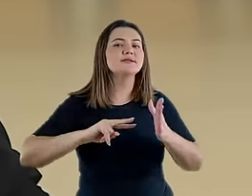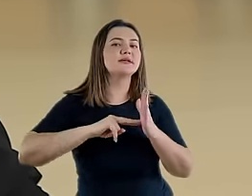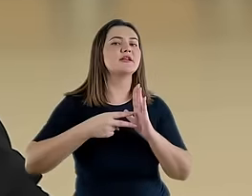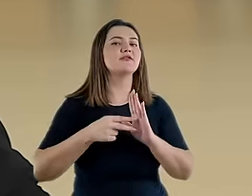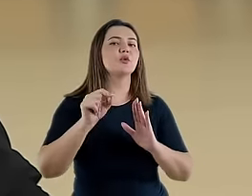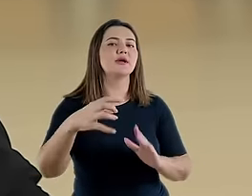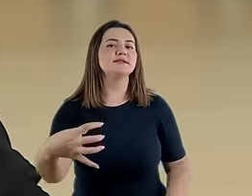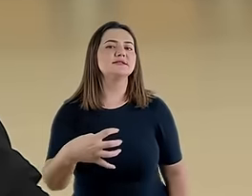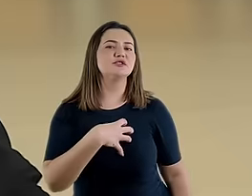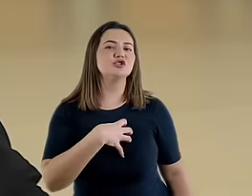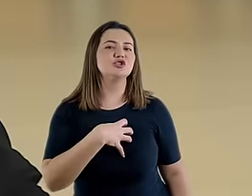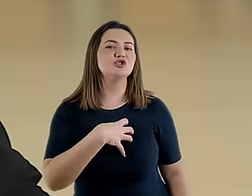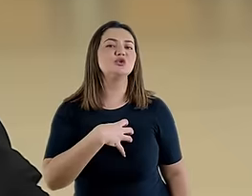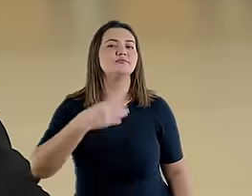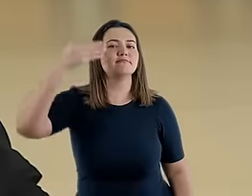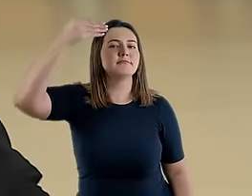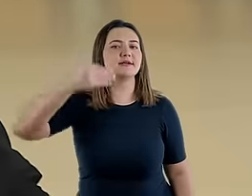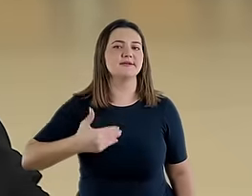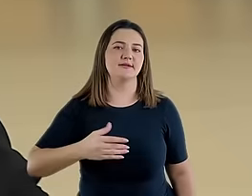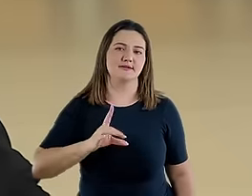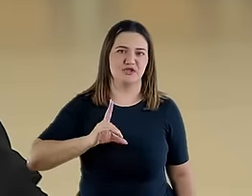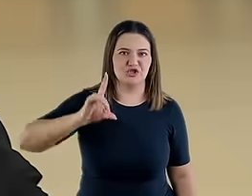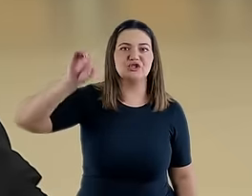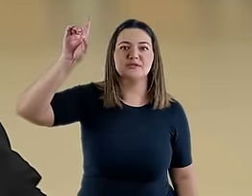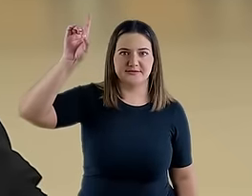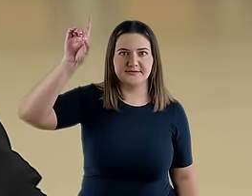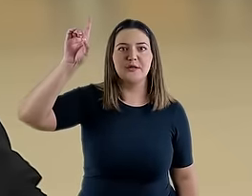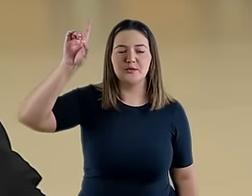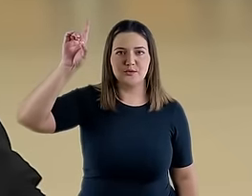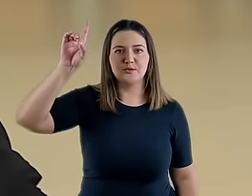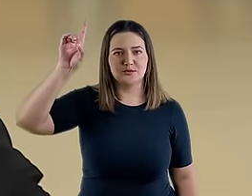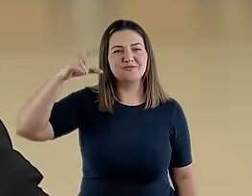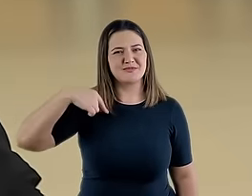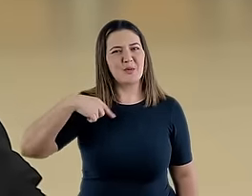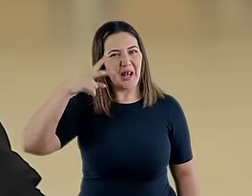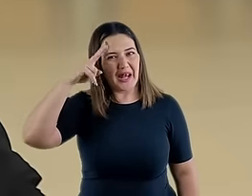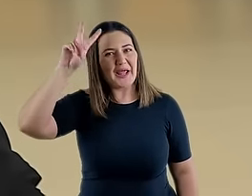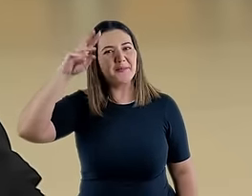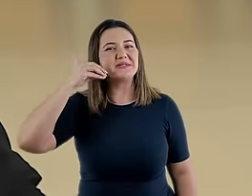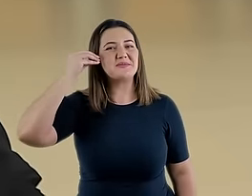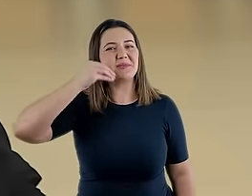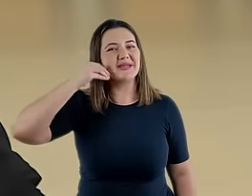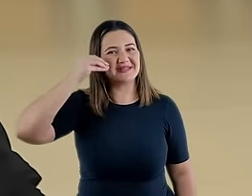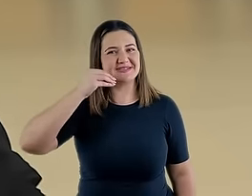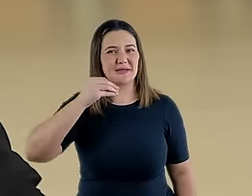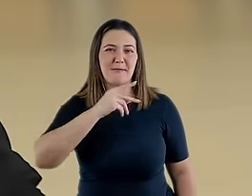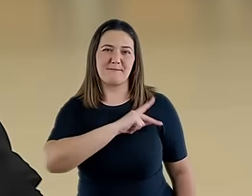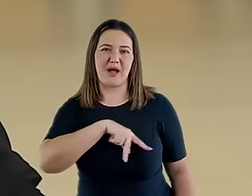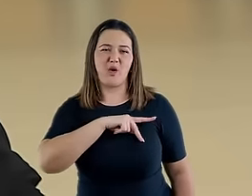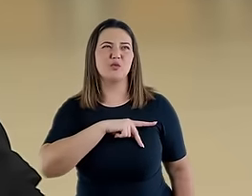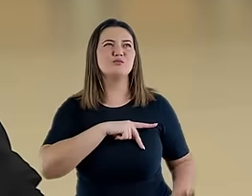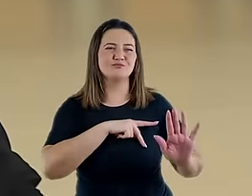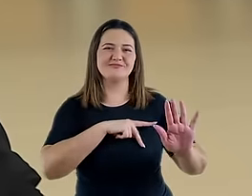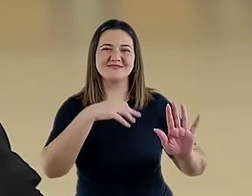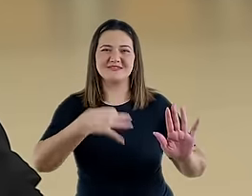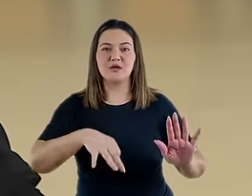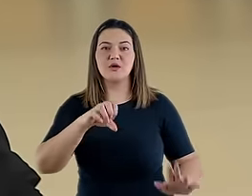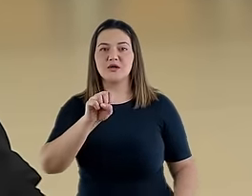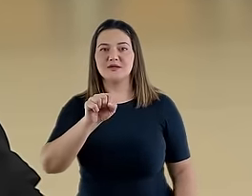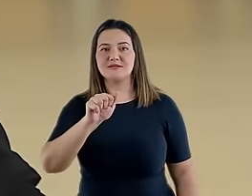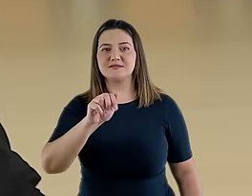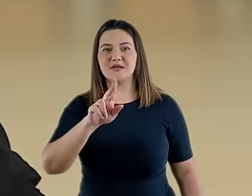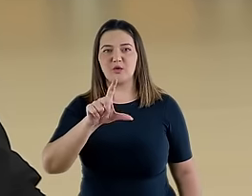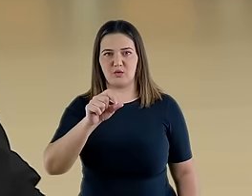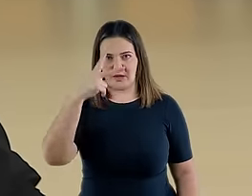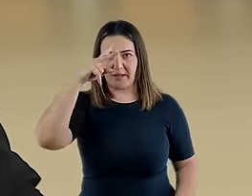certa forma, sentiram a presença divina naquele lugar, o que me faz lembrar a experiência de Paulo, ou melhor, Saulo, no